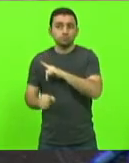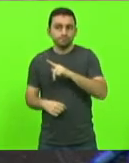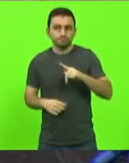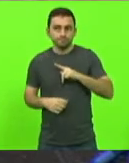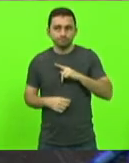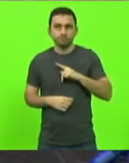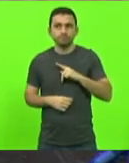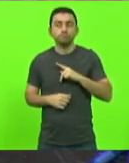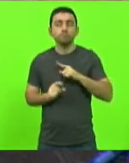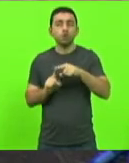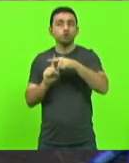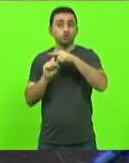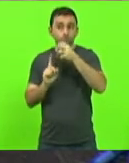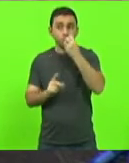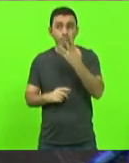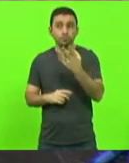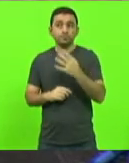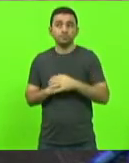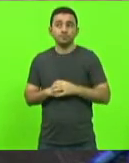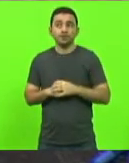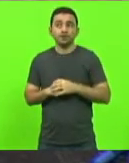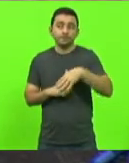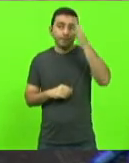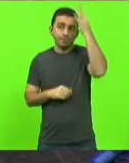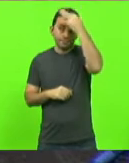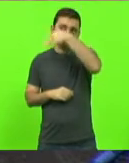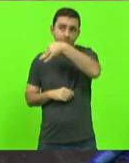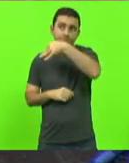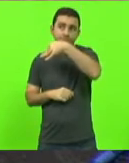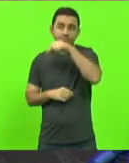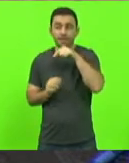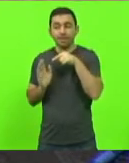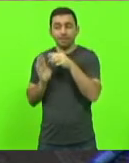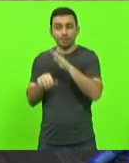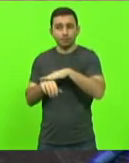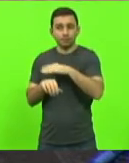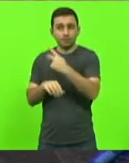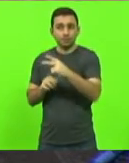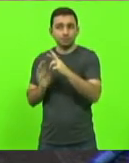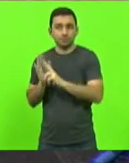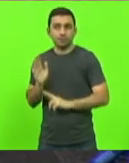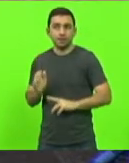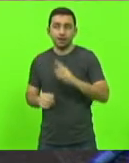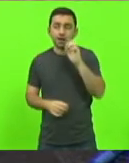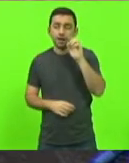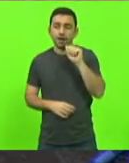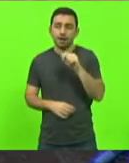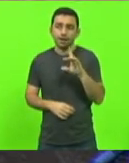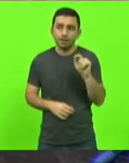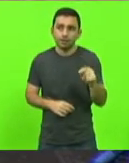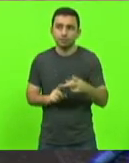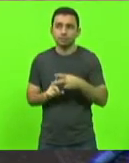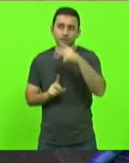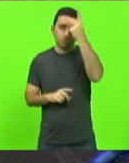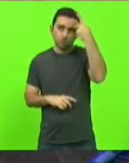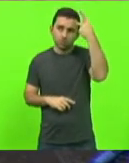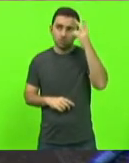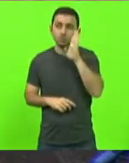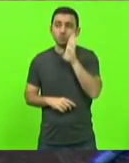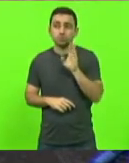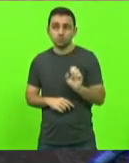de forma positiva, pelo deputado Fabiano da Luz, que foi o relator, deputada Ada, deputada Paulinha, deputado Bruno Souza,